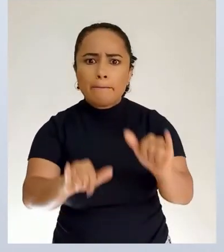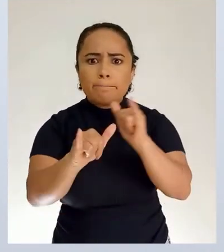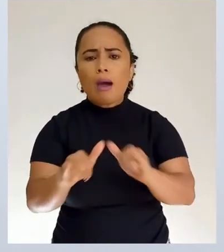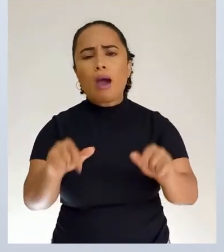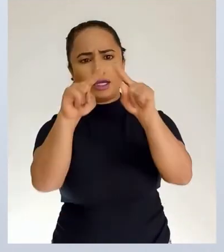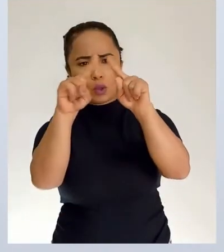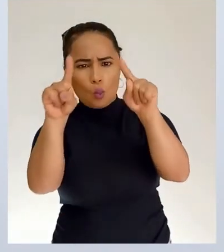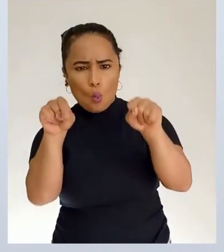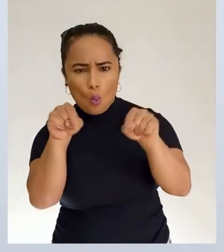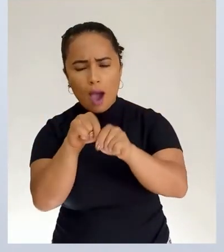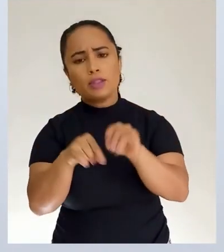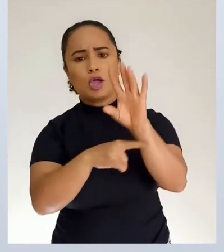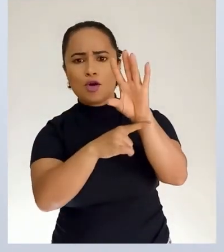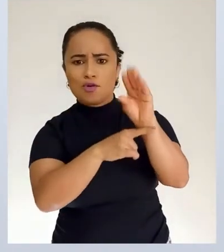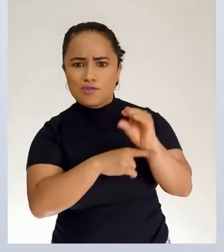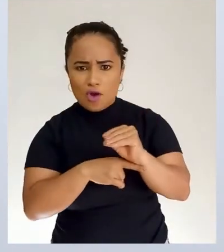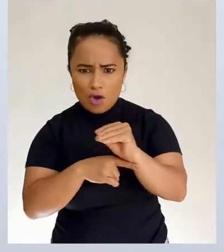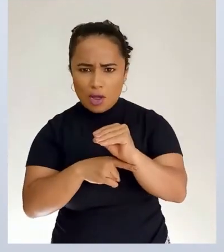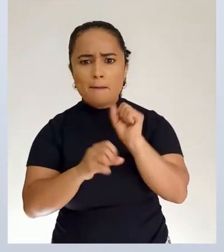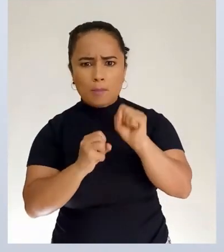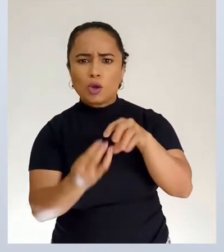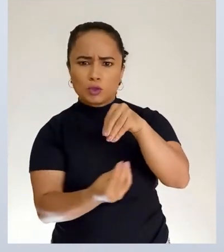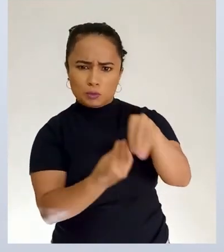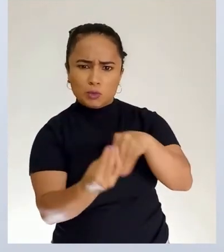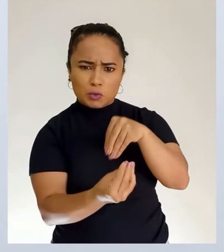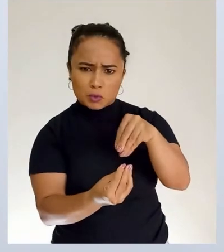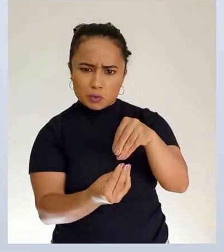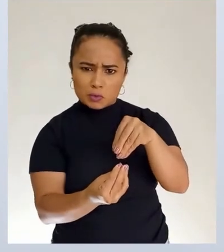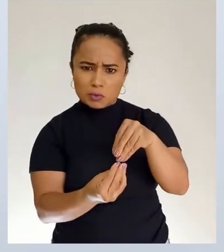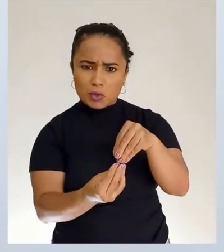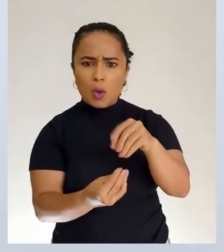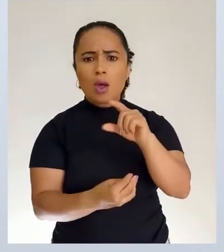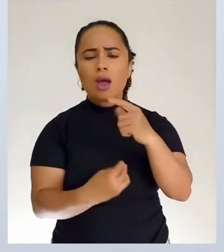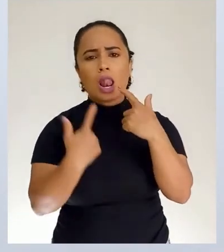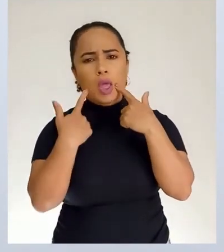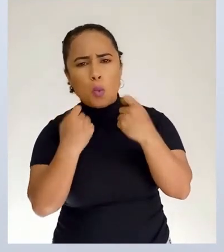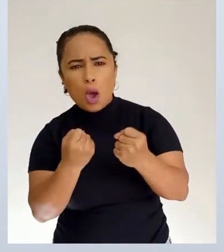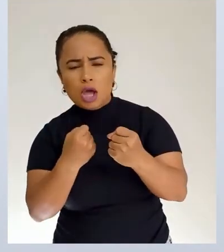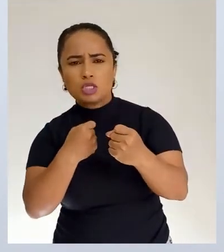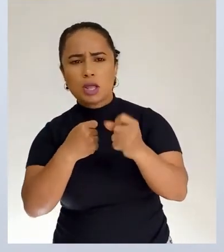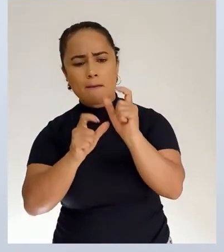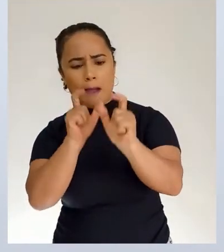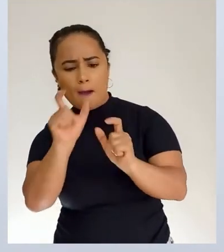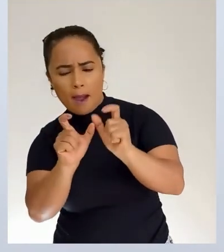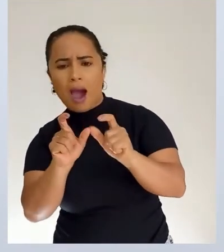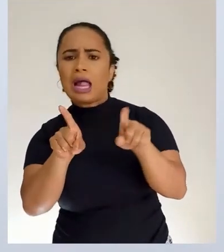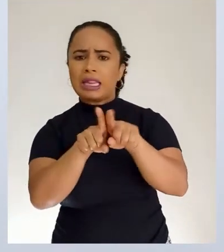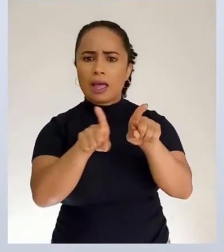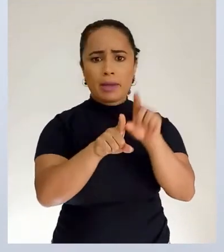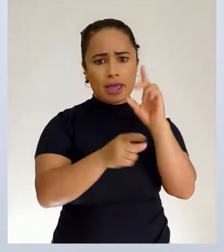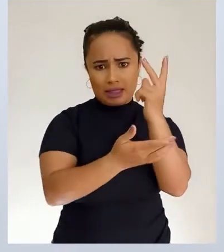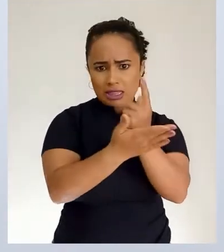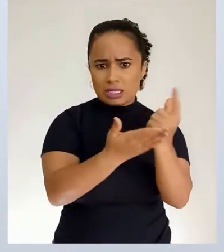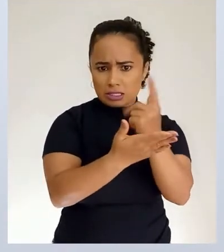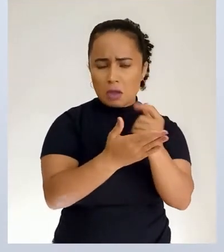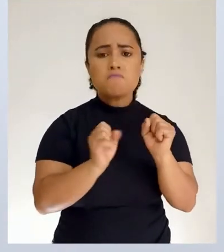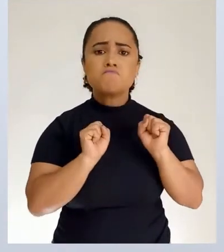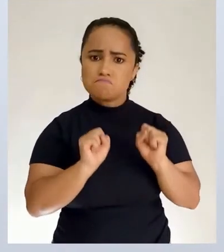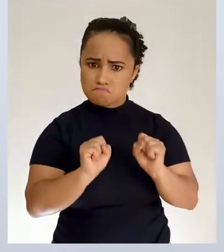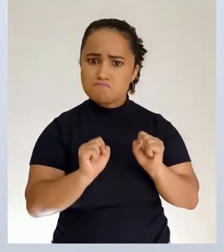quadrinhos, fotos. Pode ser misto, misturado? Linguagem verbal com não verbal? Pode. Mas